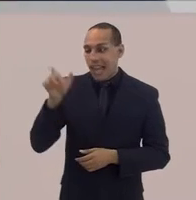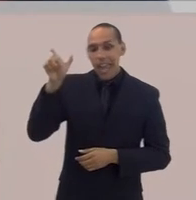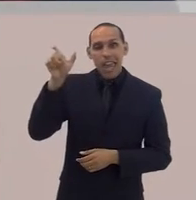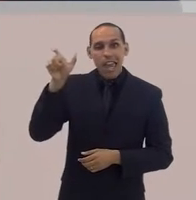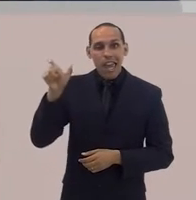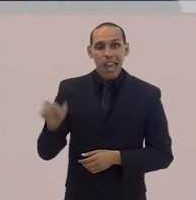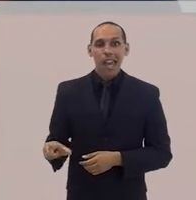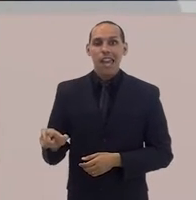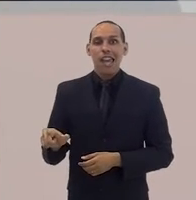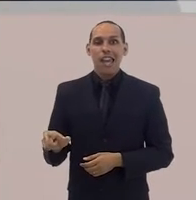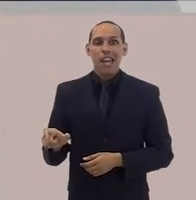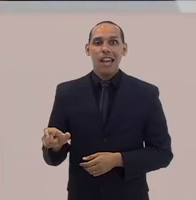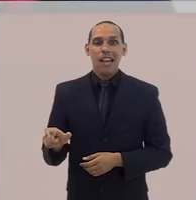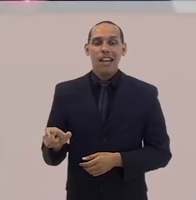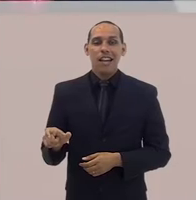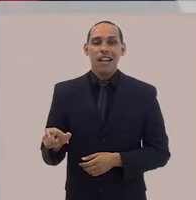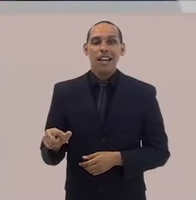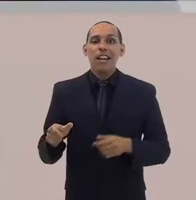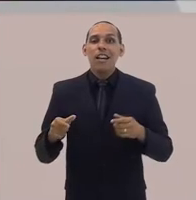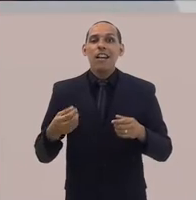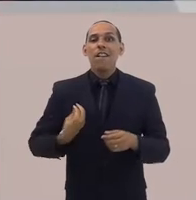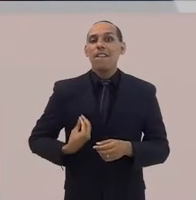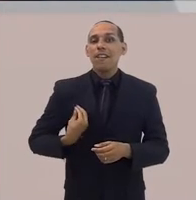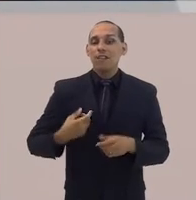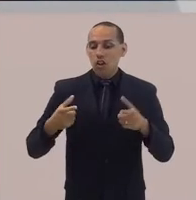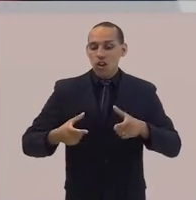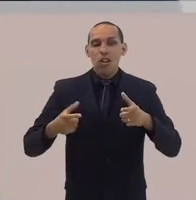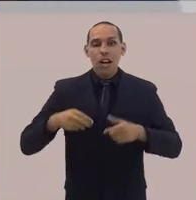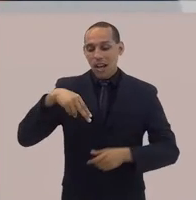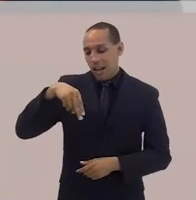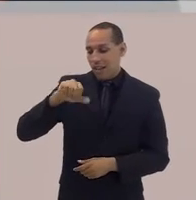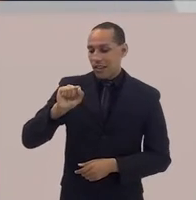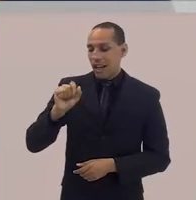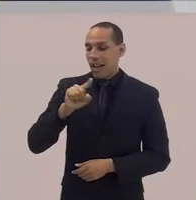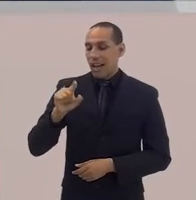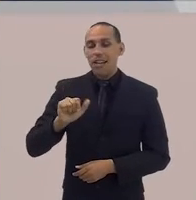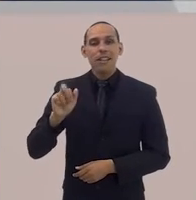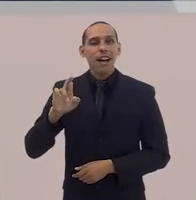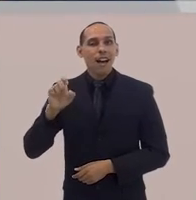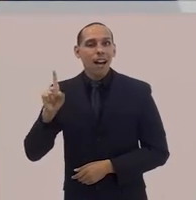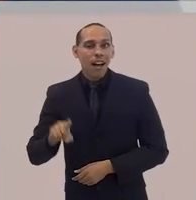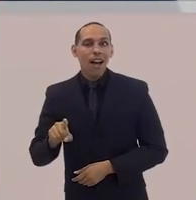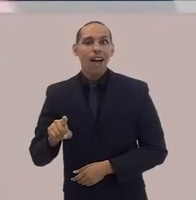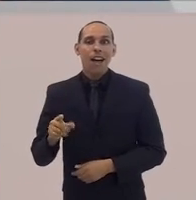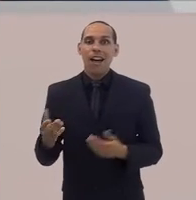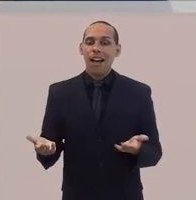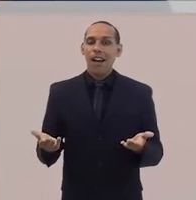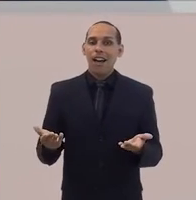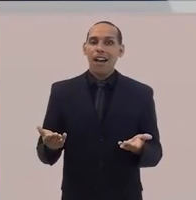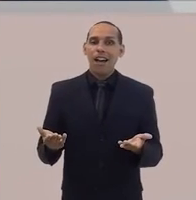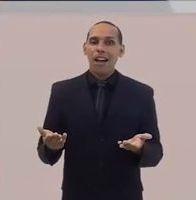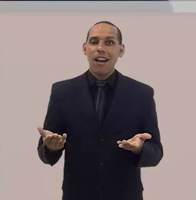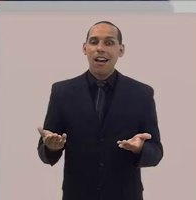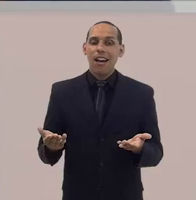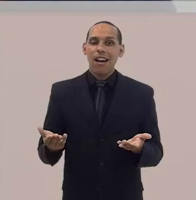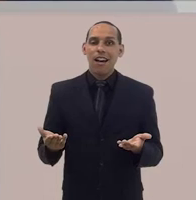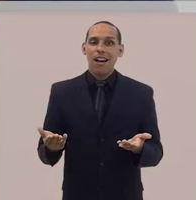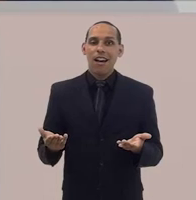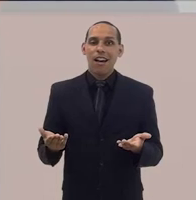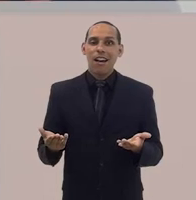pequena aldeia no norte da Galiléia, chamada Nazaré. Um território